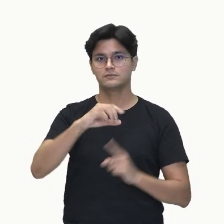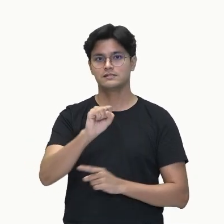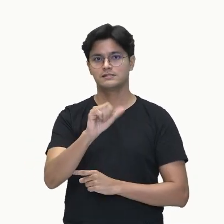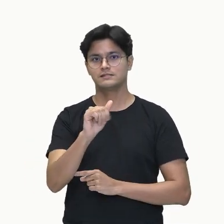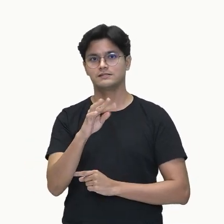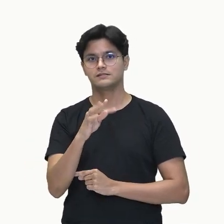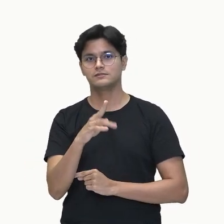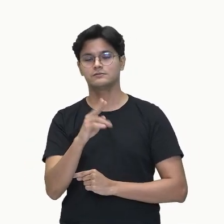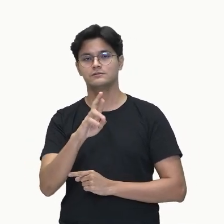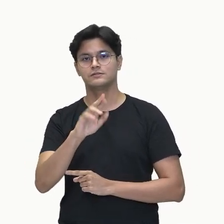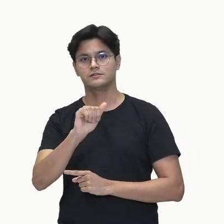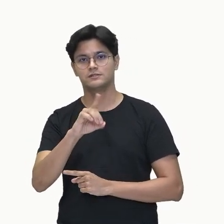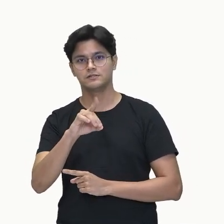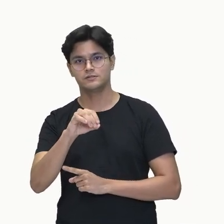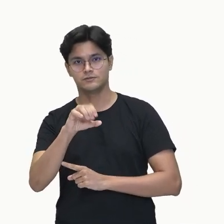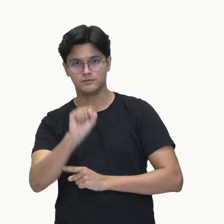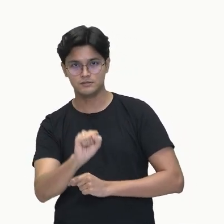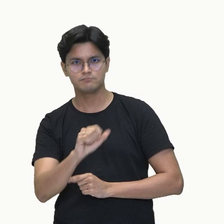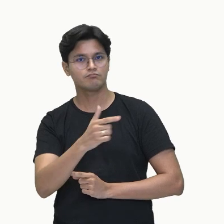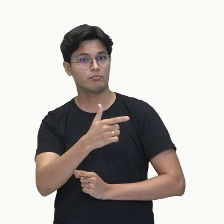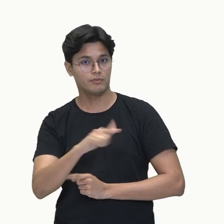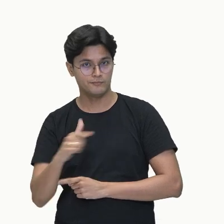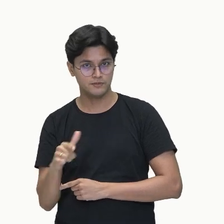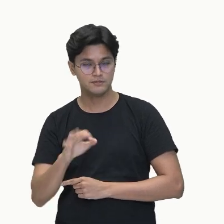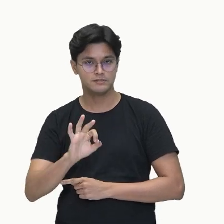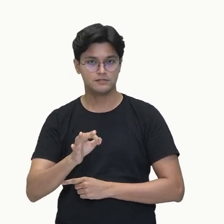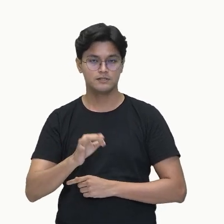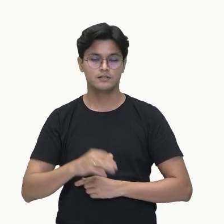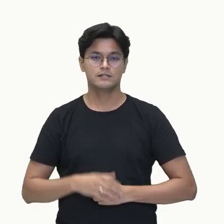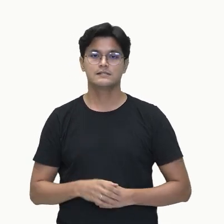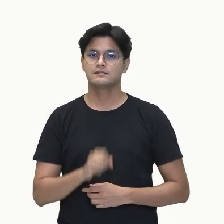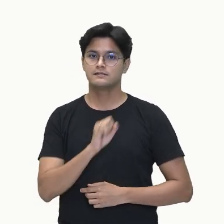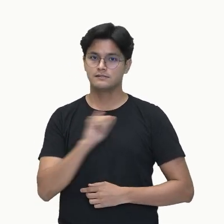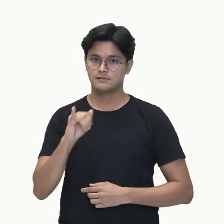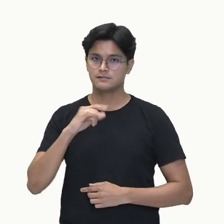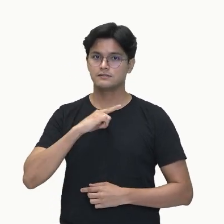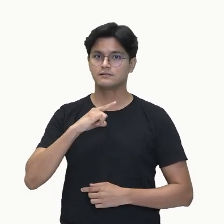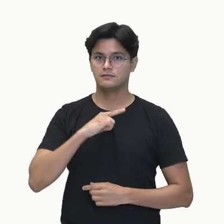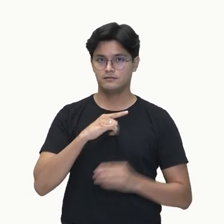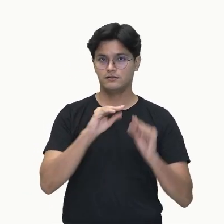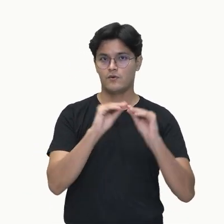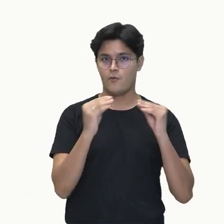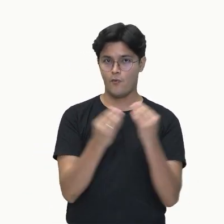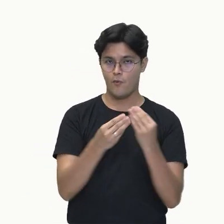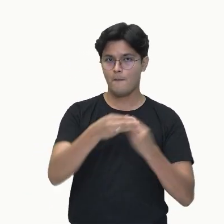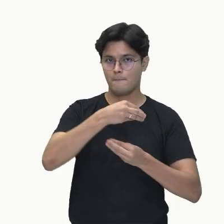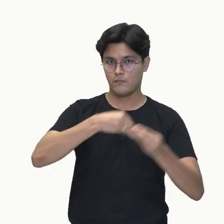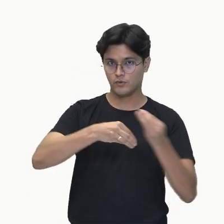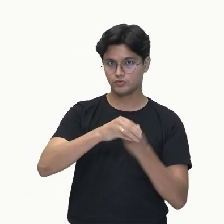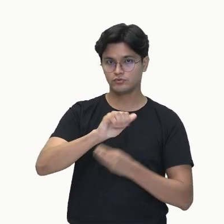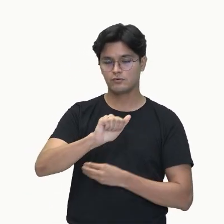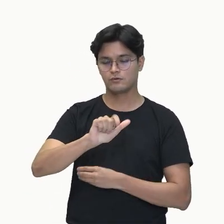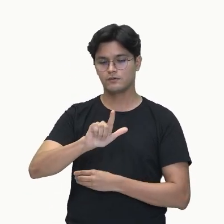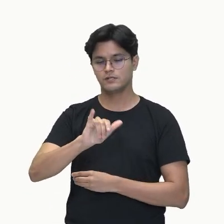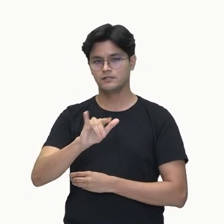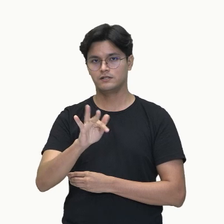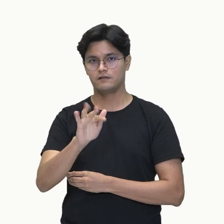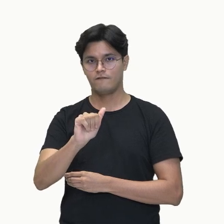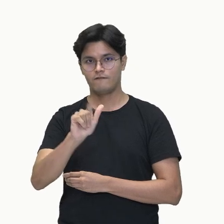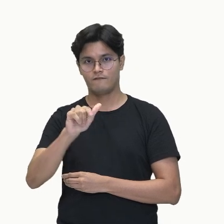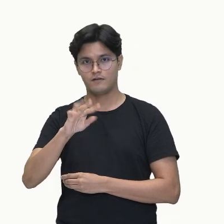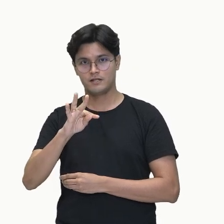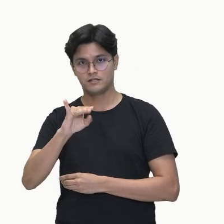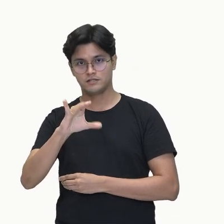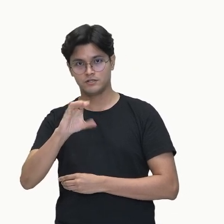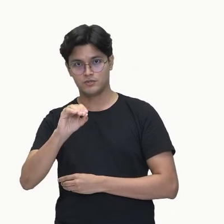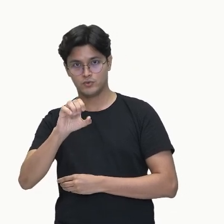cadeias saturadas, né? Então, se eu tenho um composto alifático, que são compostos